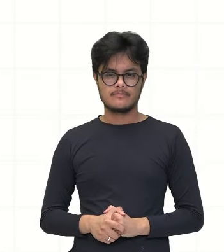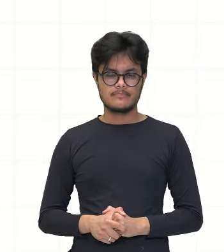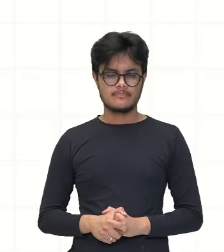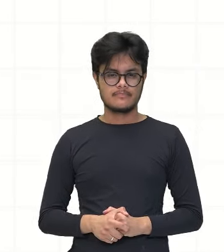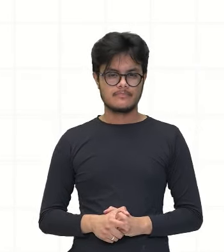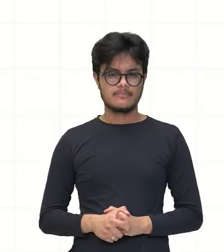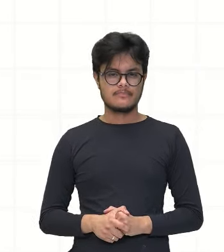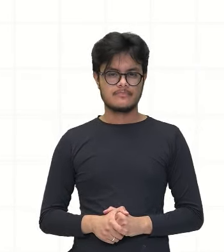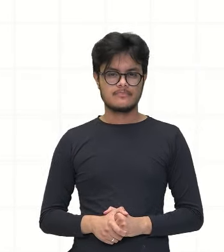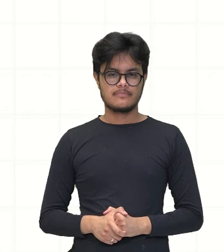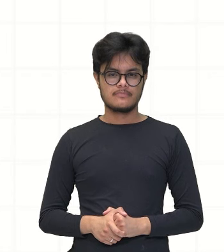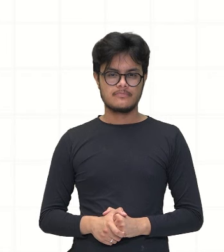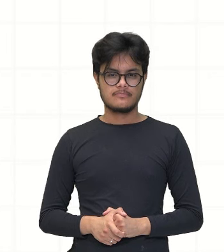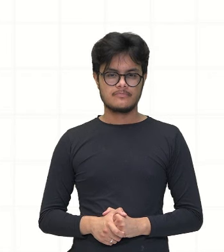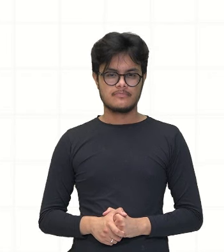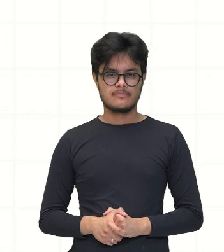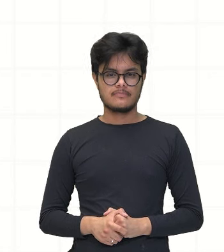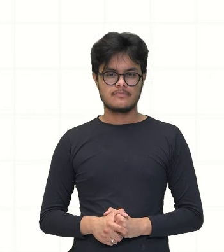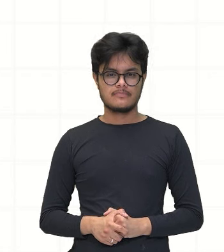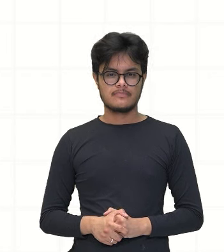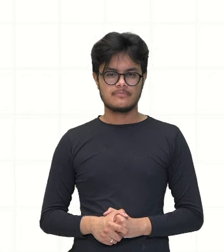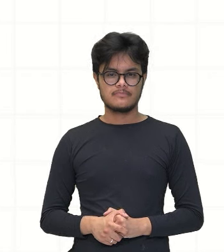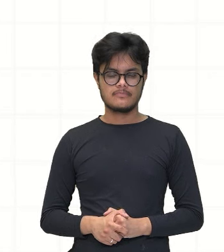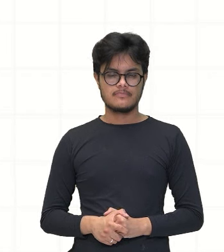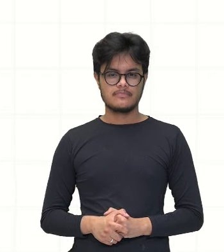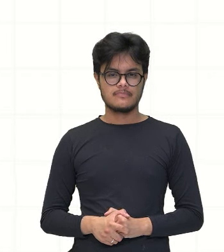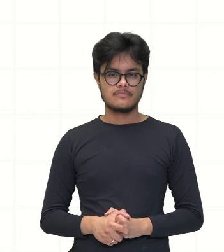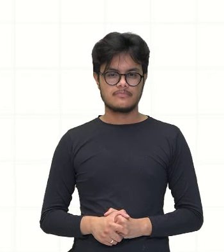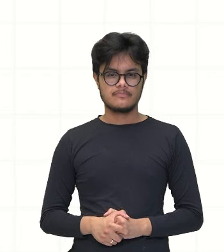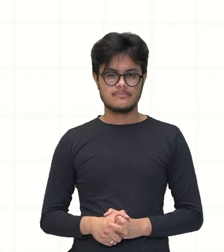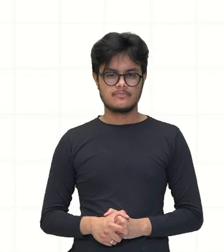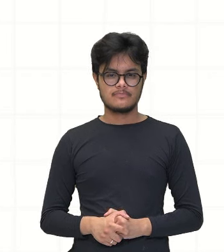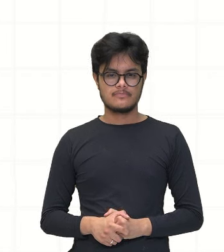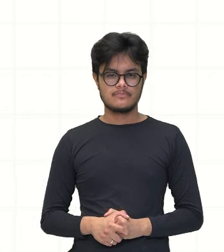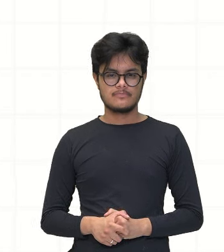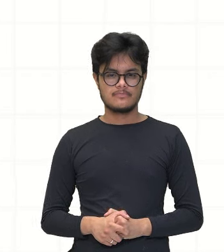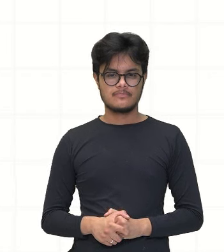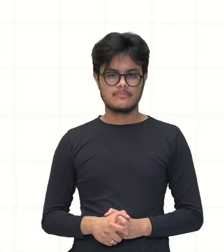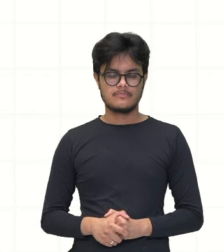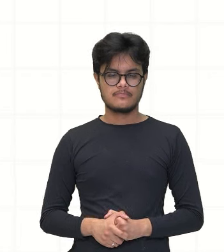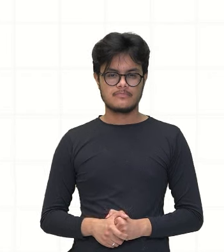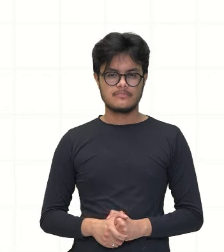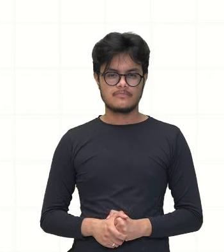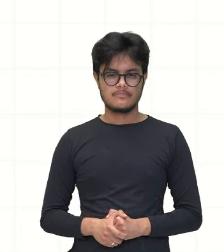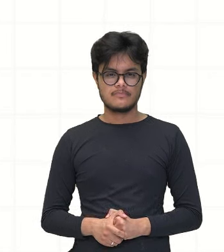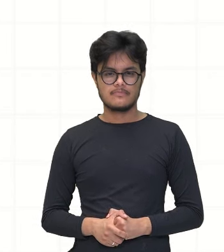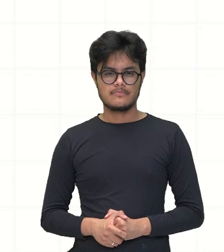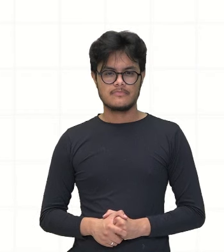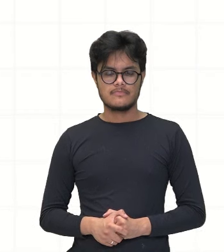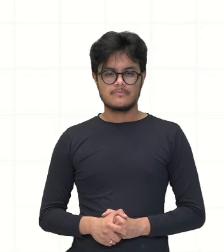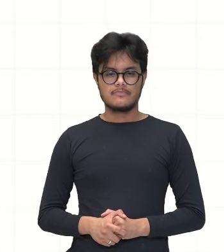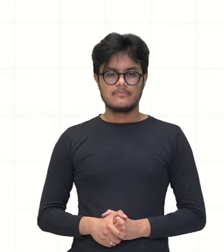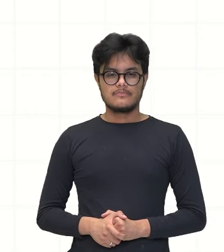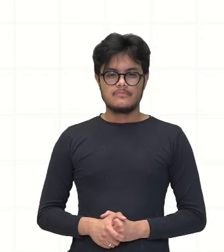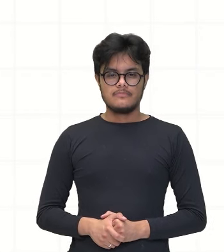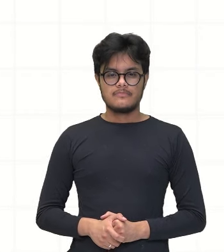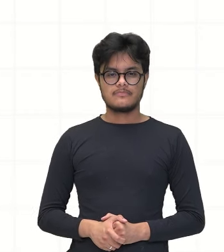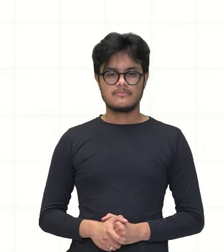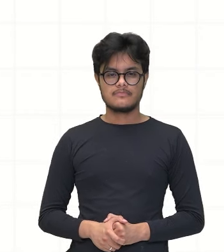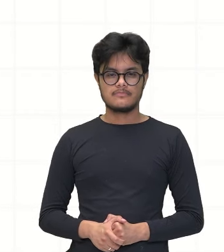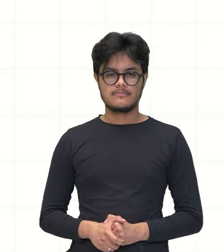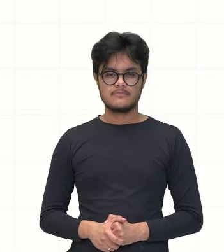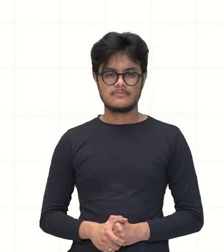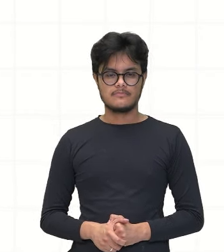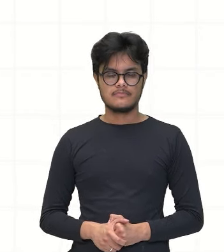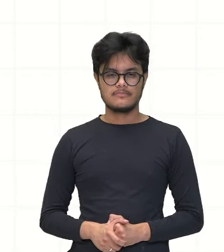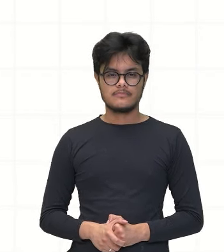esse eixo X aqui, e aí, se fosse assim, era mais fácil, era só subtrair um valor de outro valor na